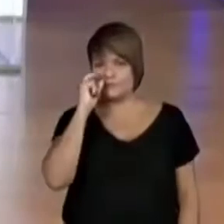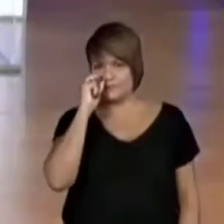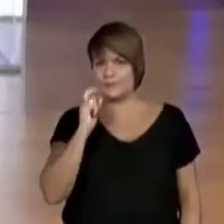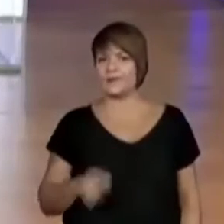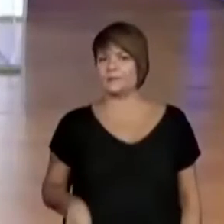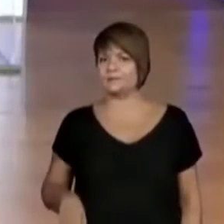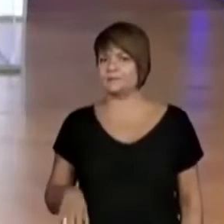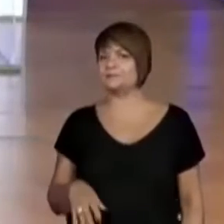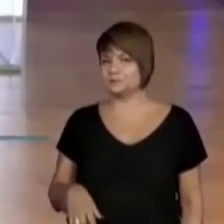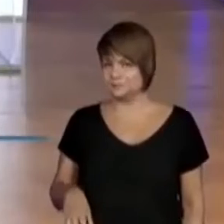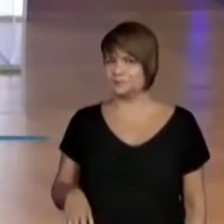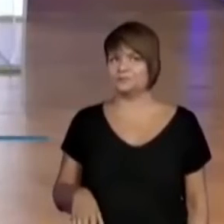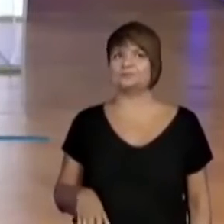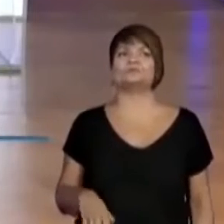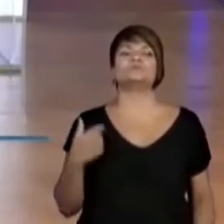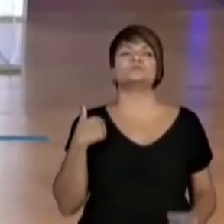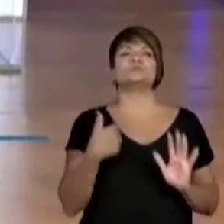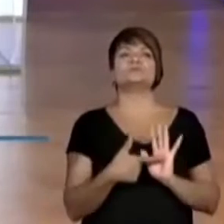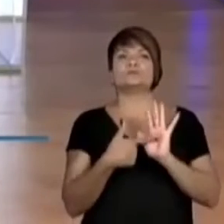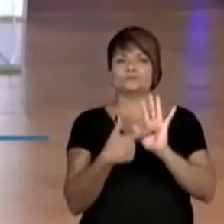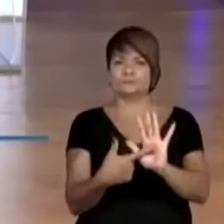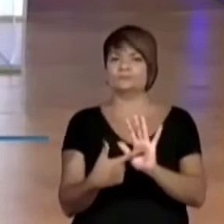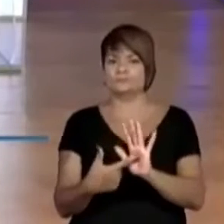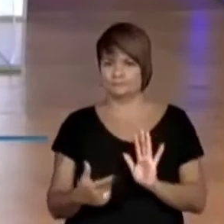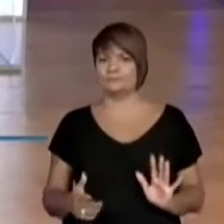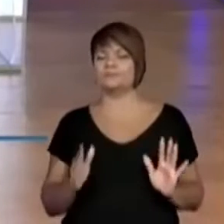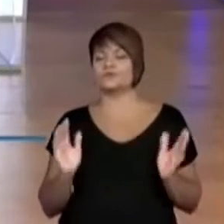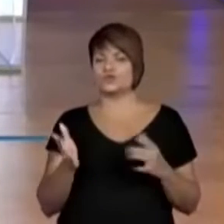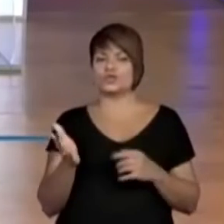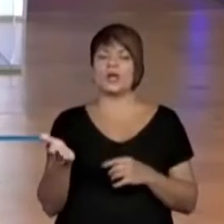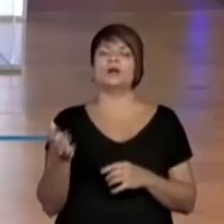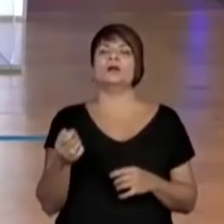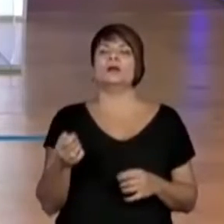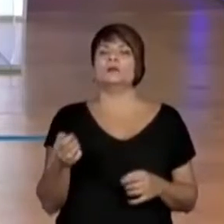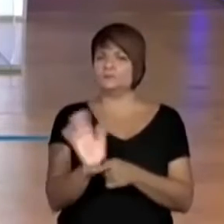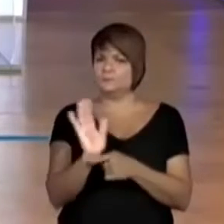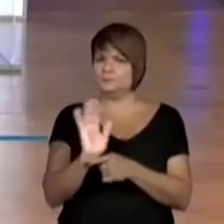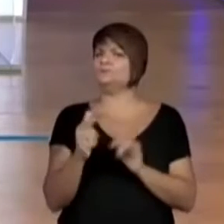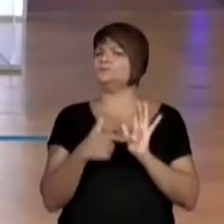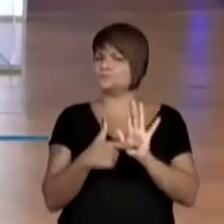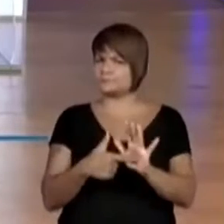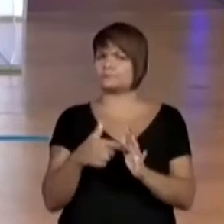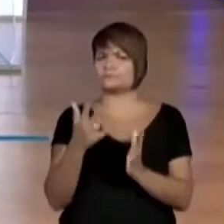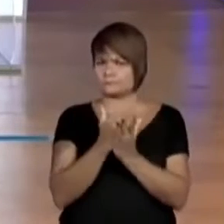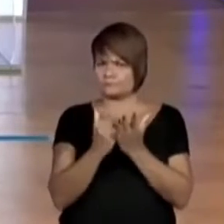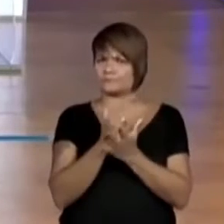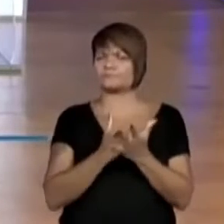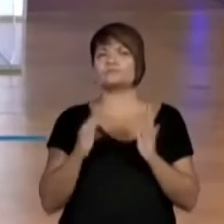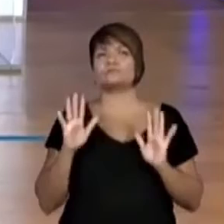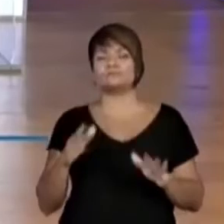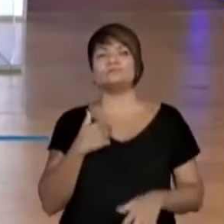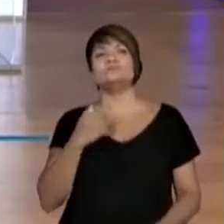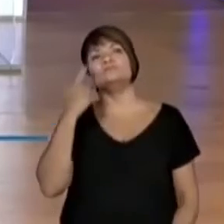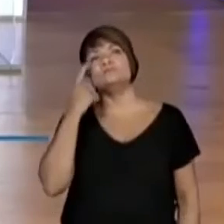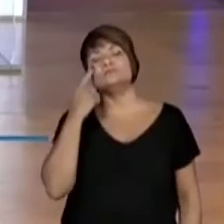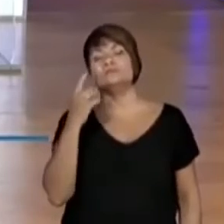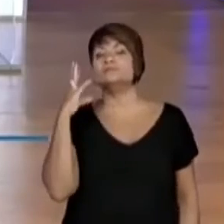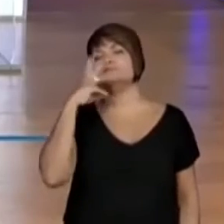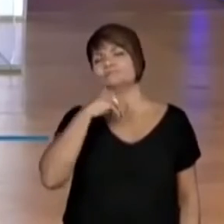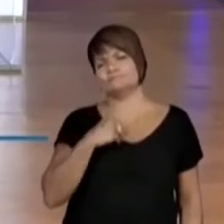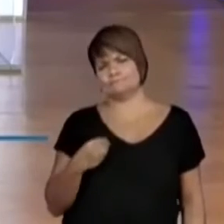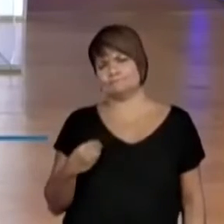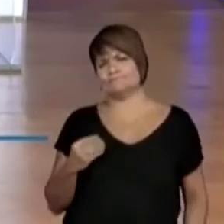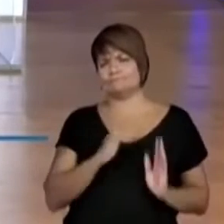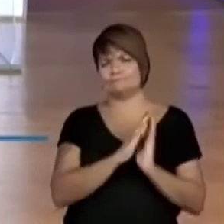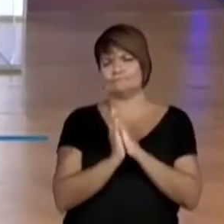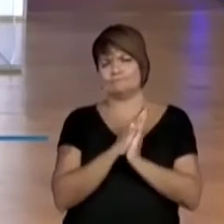entender melhor? Vou mostrar para os estudantes. Já apareceu no vídeo o desenhozinho. Olha só que linda que fica essa boneca. Não precisa...